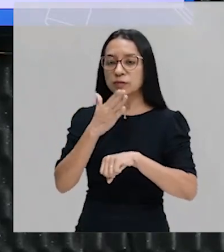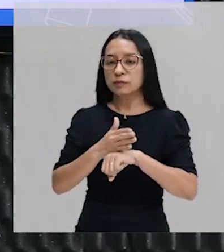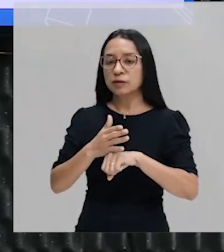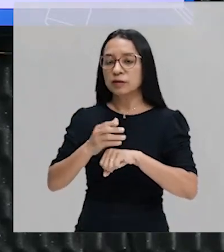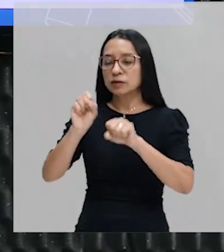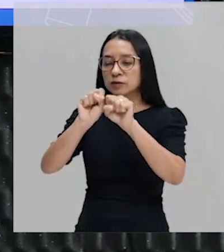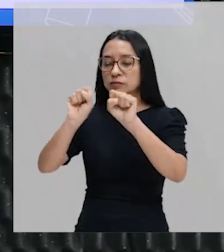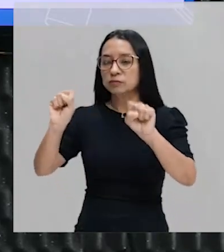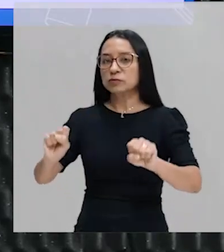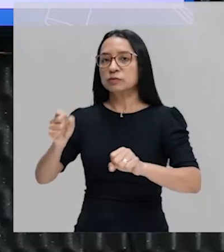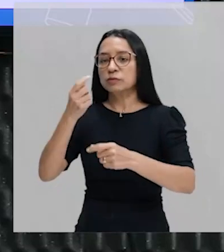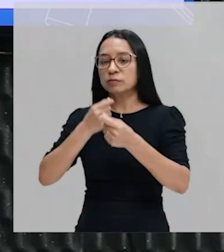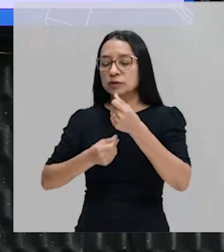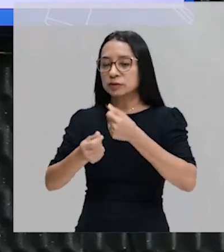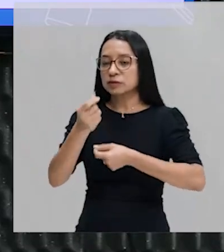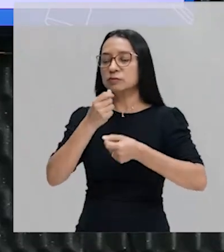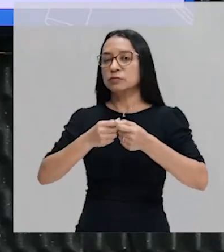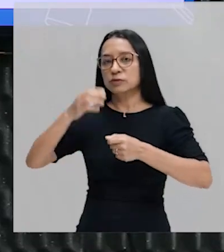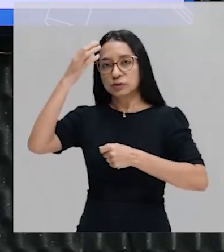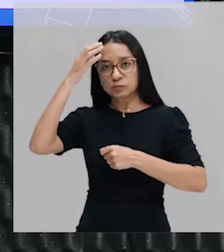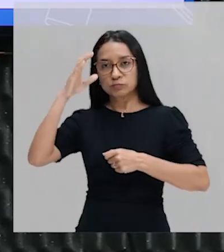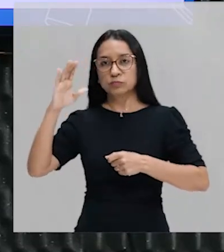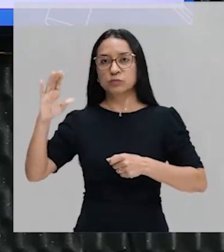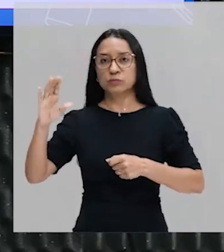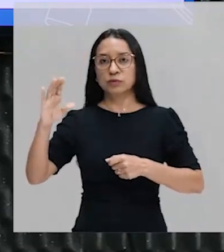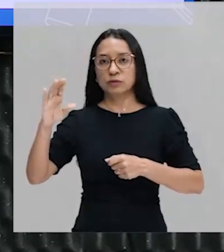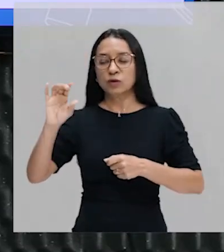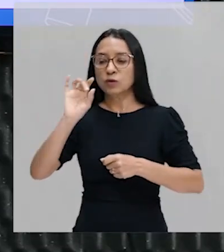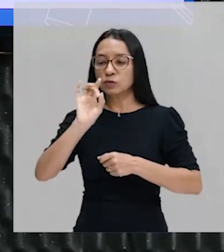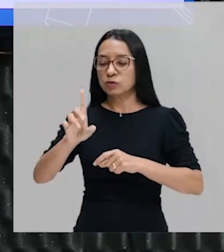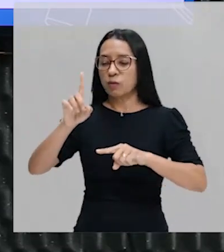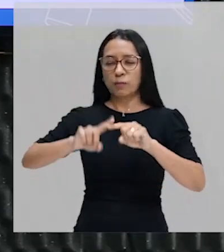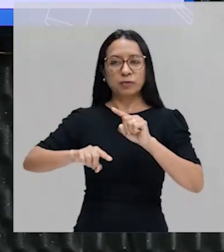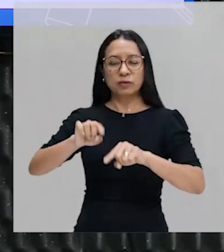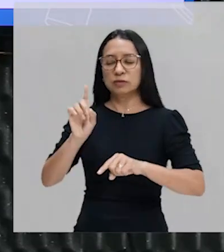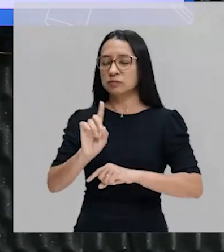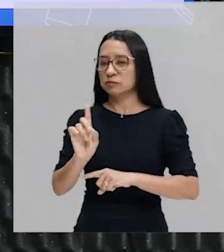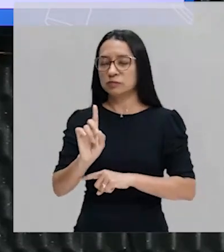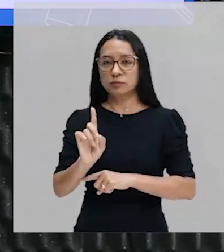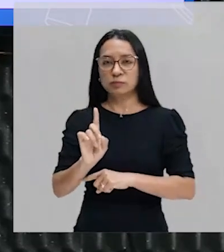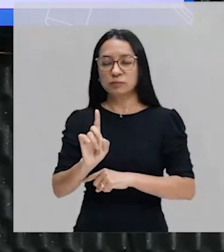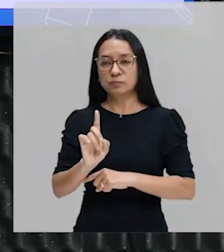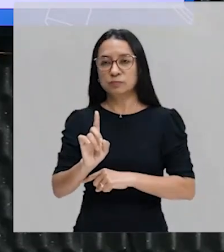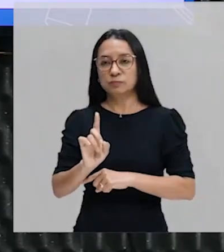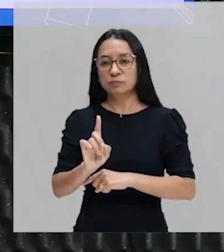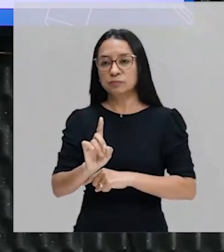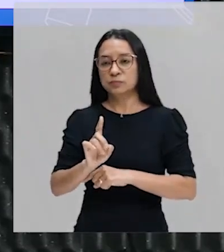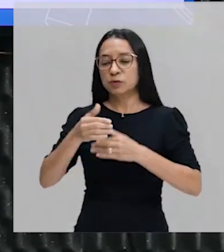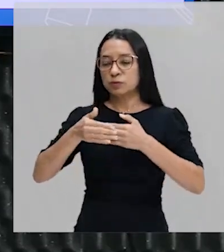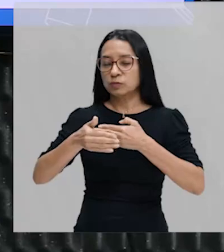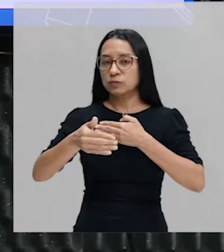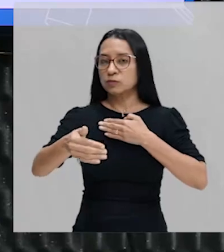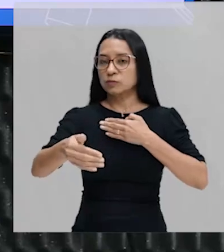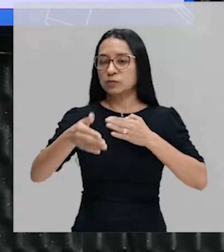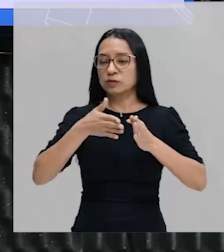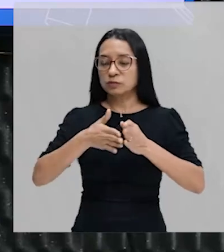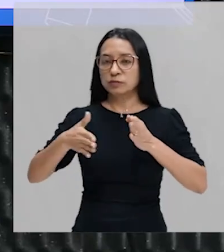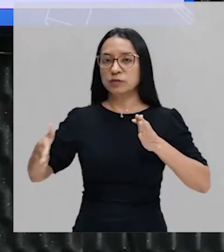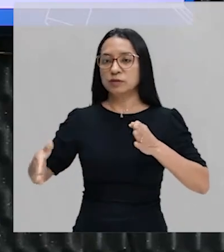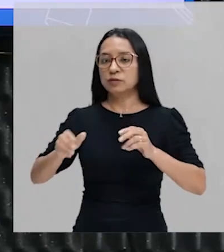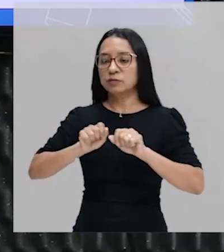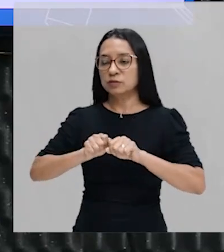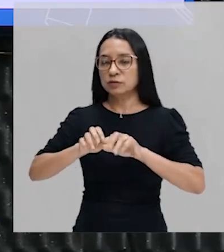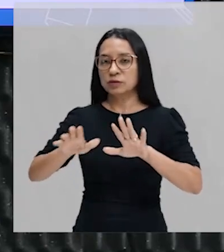mercantilismo no aspecto cultural, não só no aspecto material. durante o período da colonização,